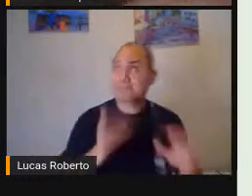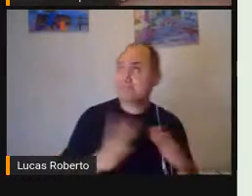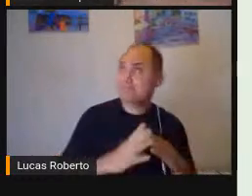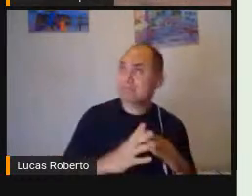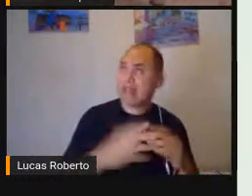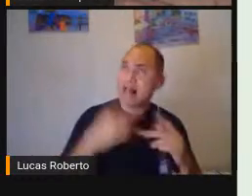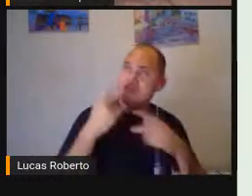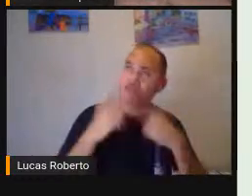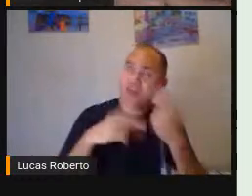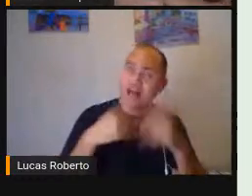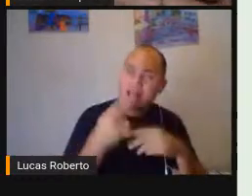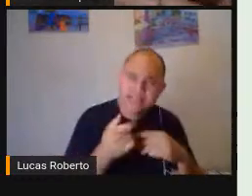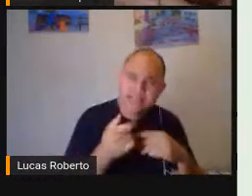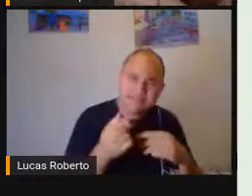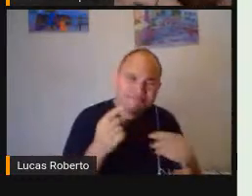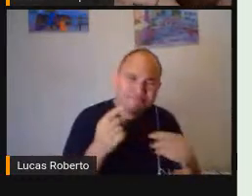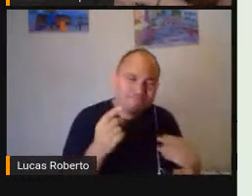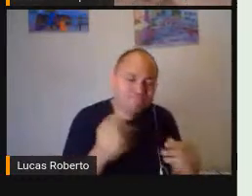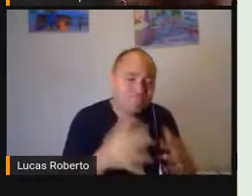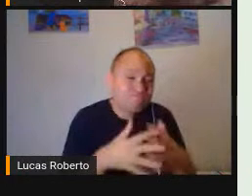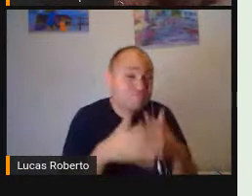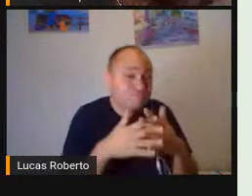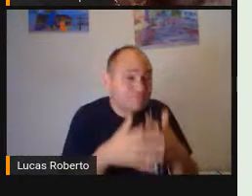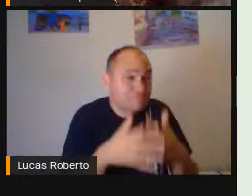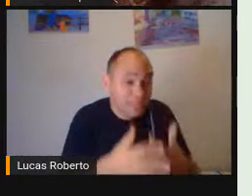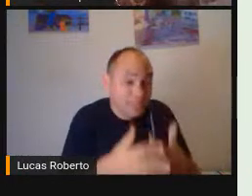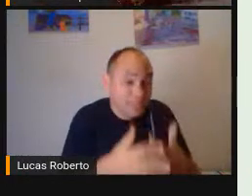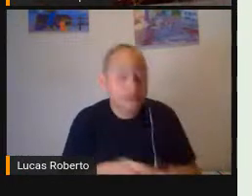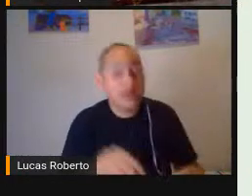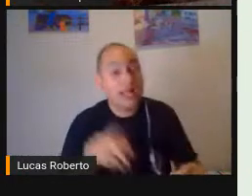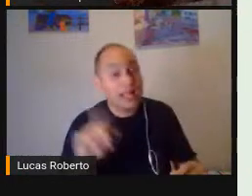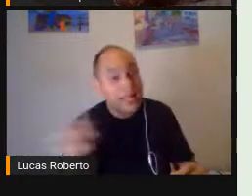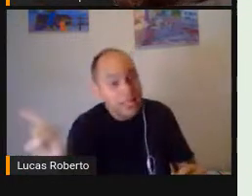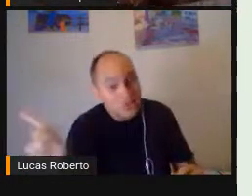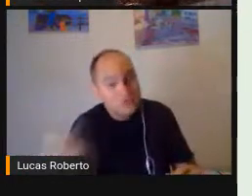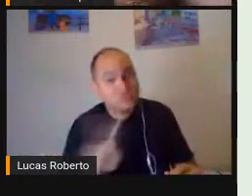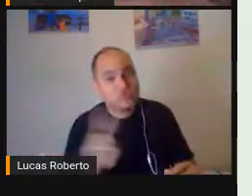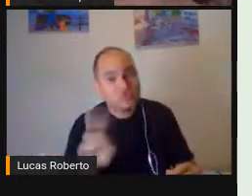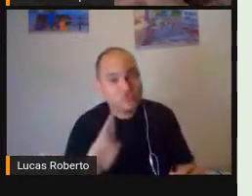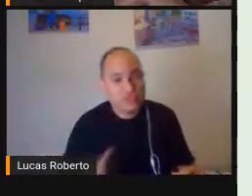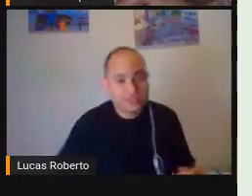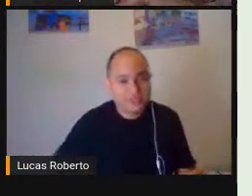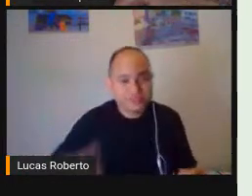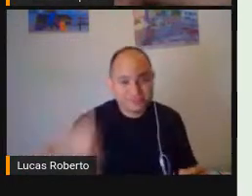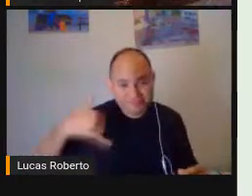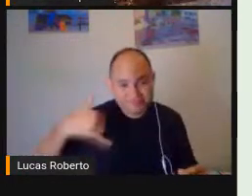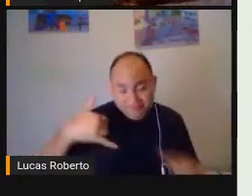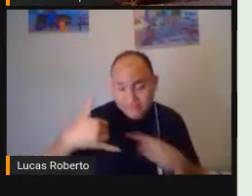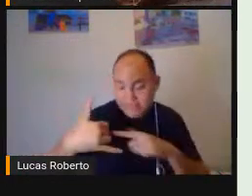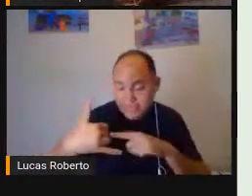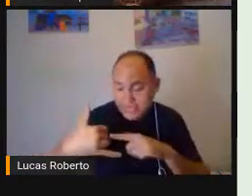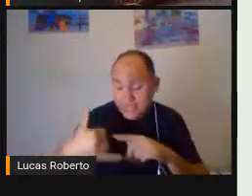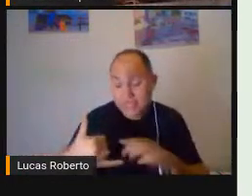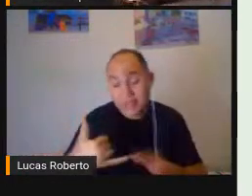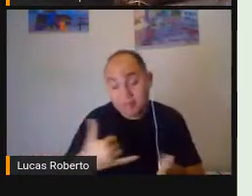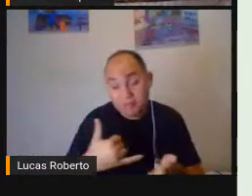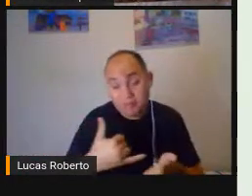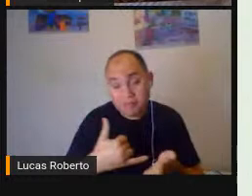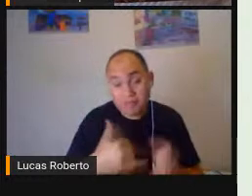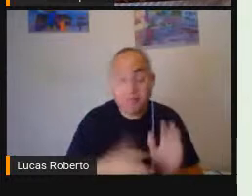usa O let me talk Inclusive no celular Para poder se comunicar E formar as frases Então é uma coisa Simples